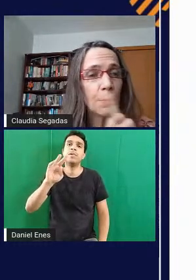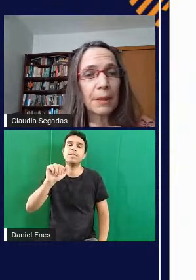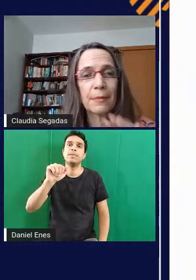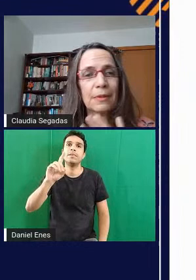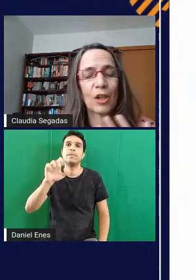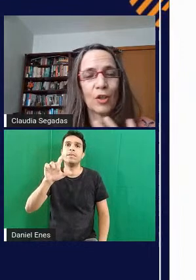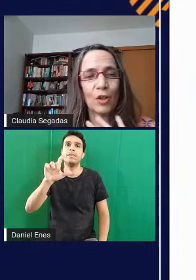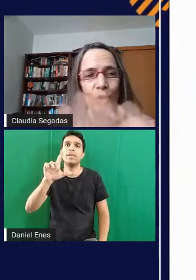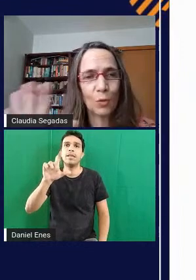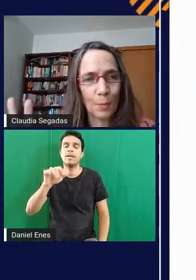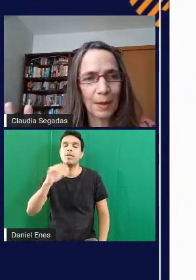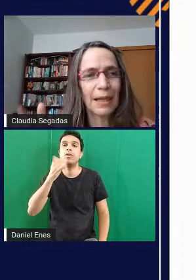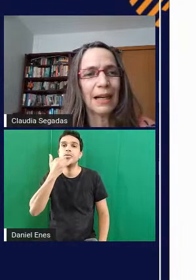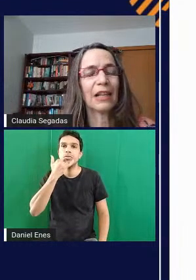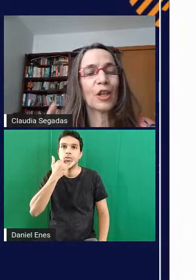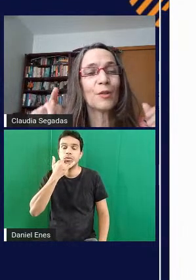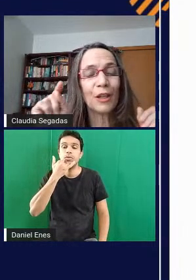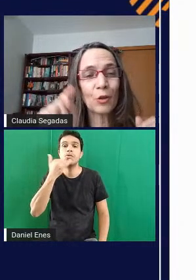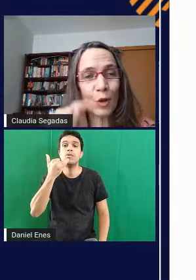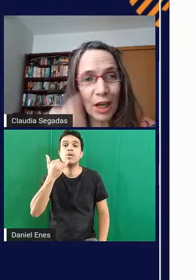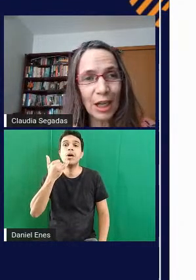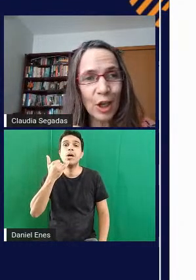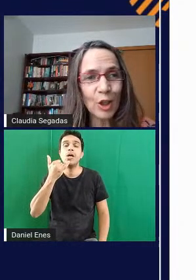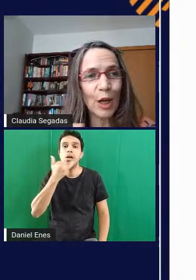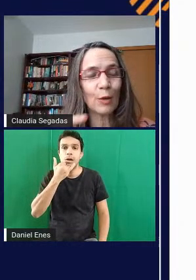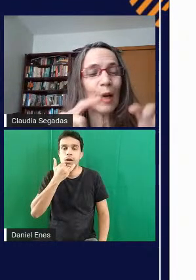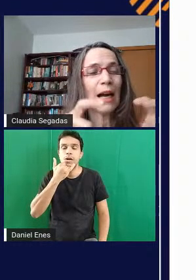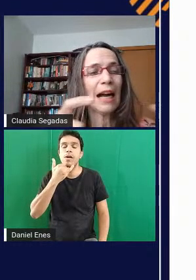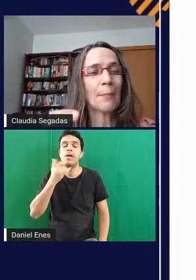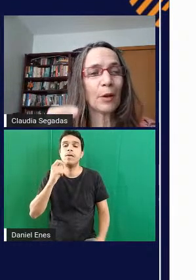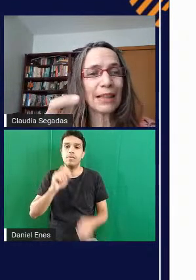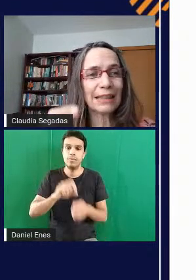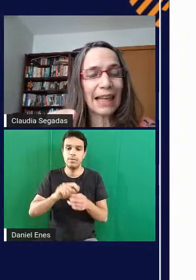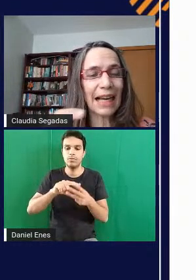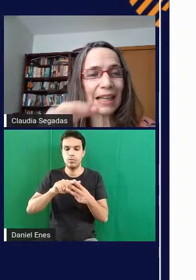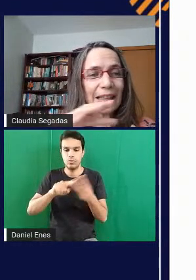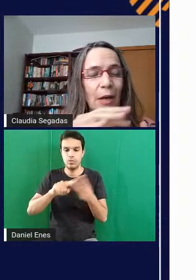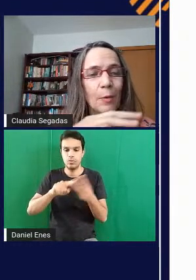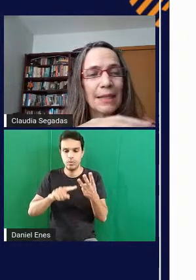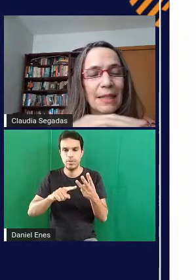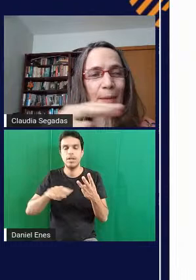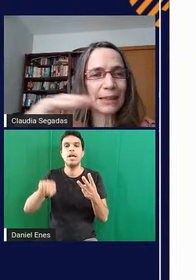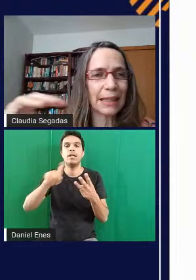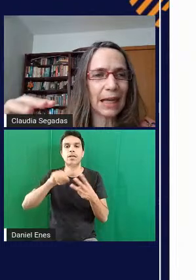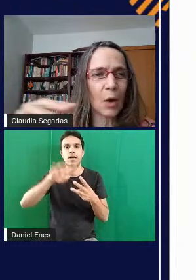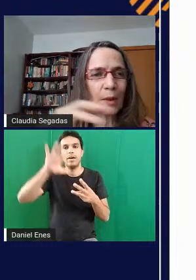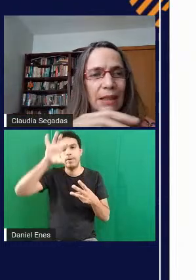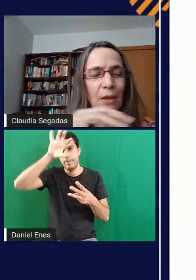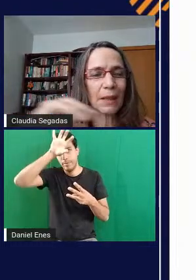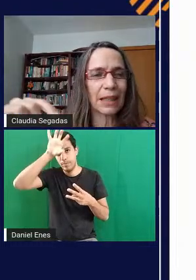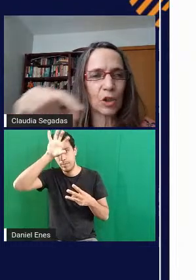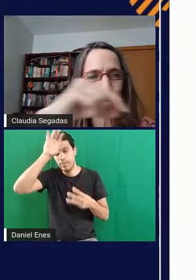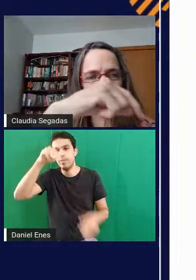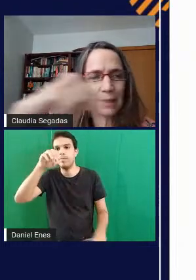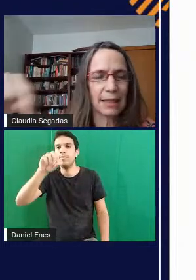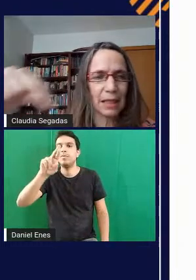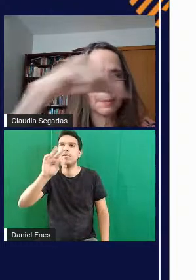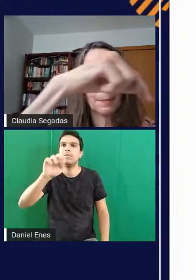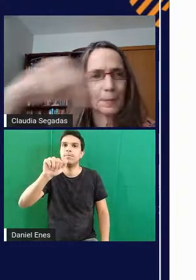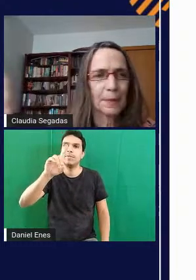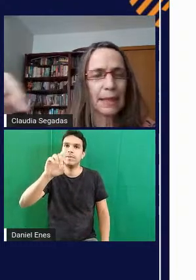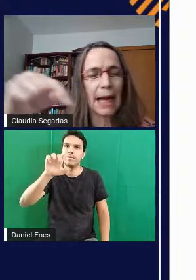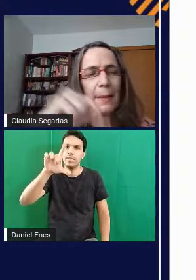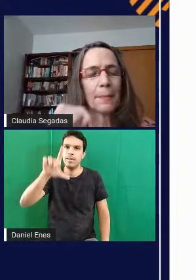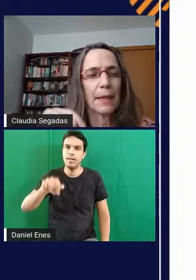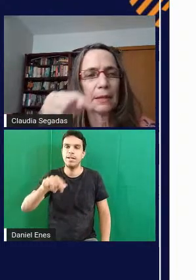não desculpa gente desculpa a gente fez com os três recheios a mortadela está com esse material que tem uma textura